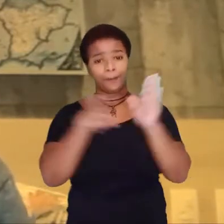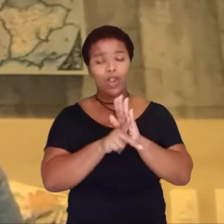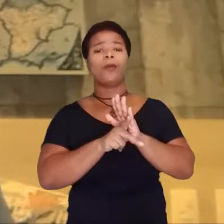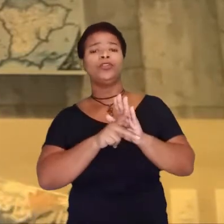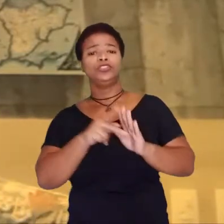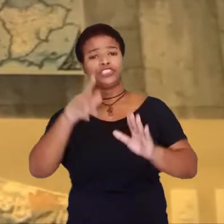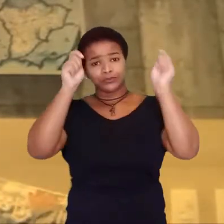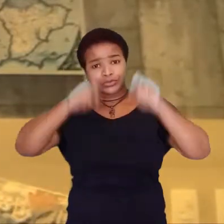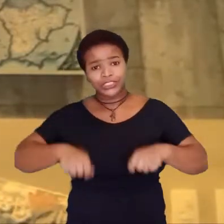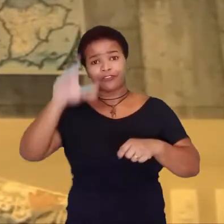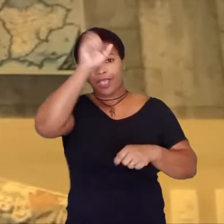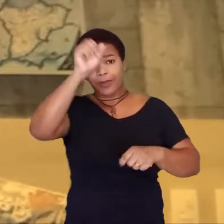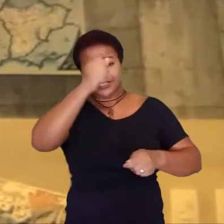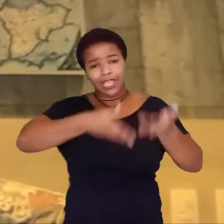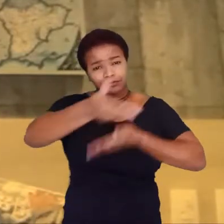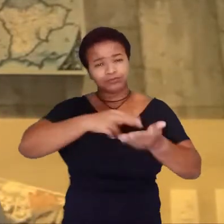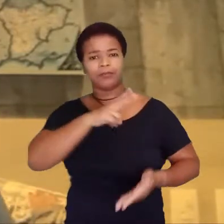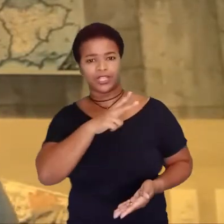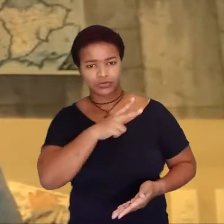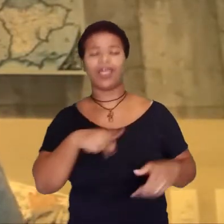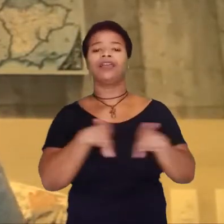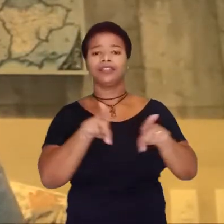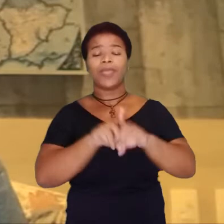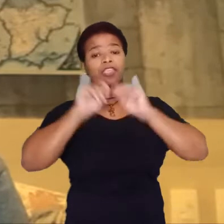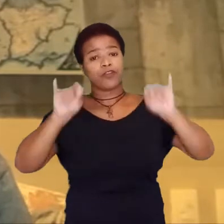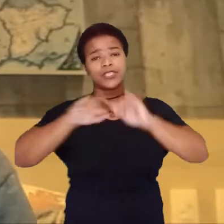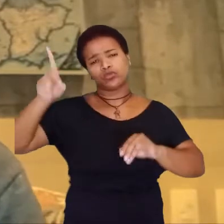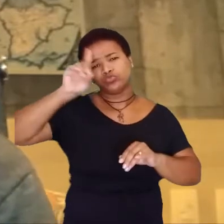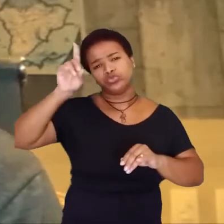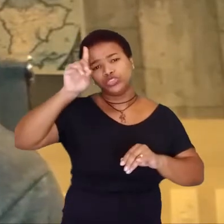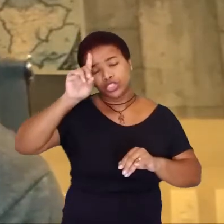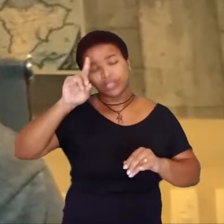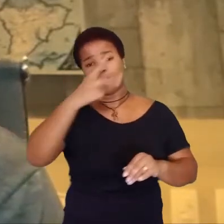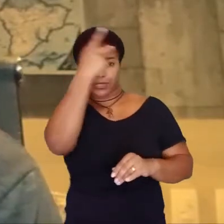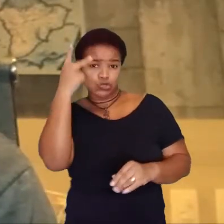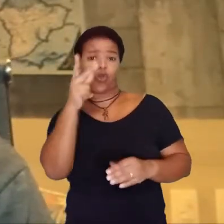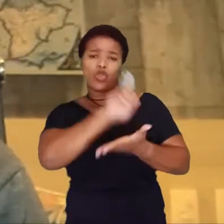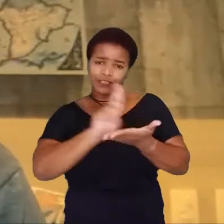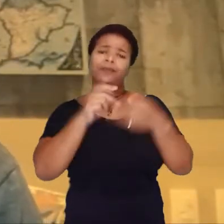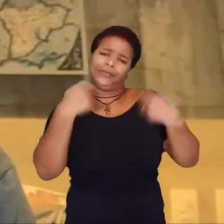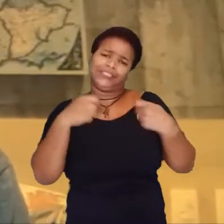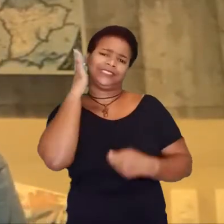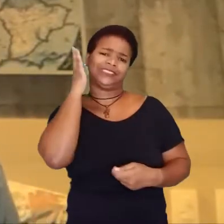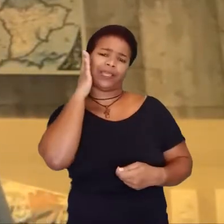business, people skills, tecnologia e informações do dia a dia que um aluno universitário precisa saber